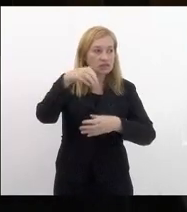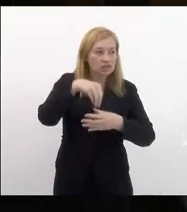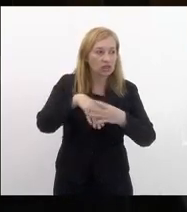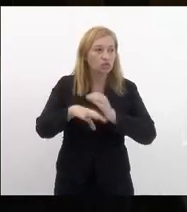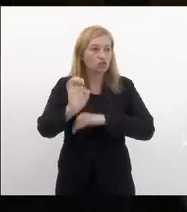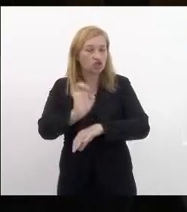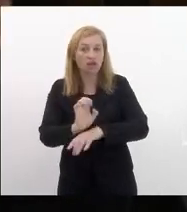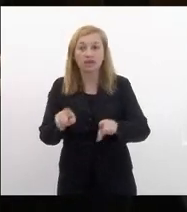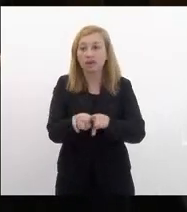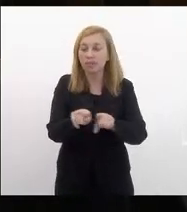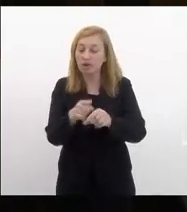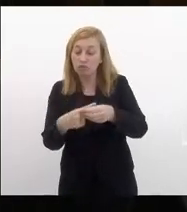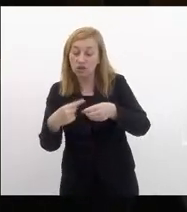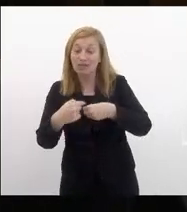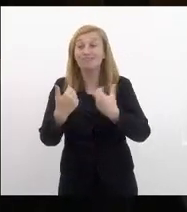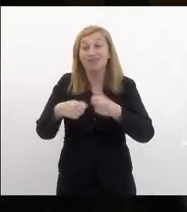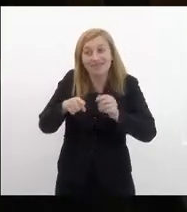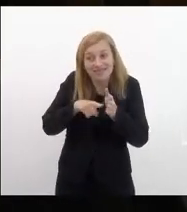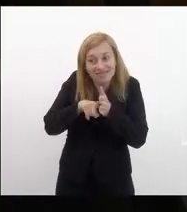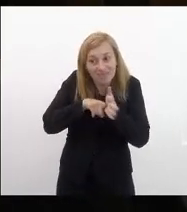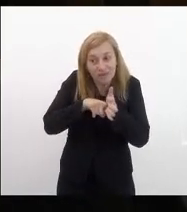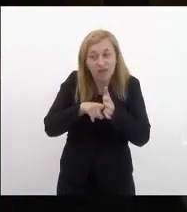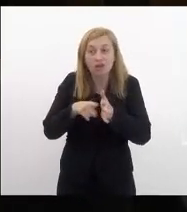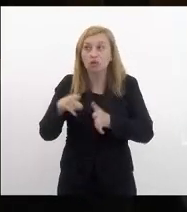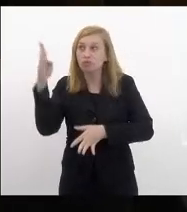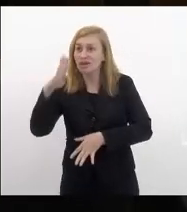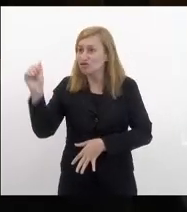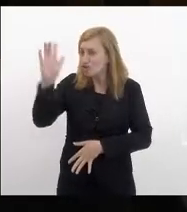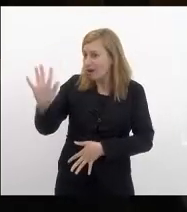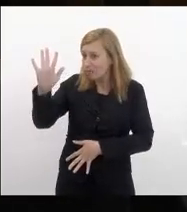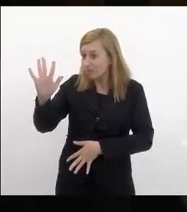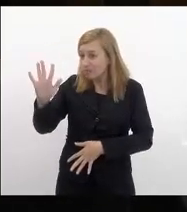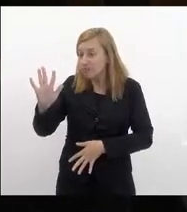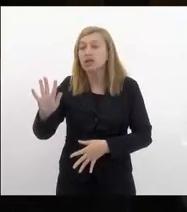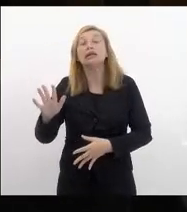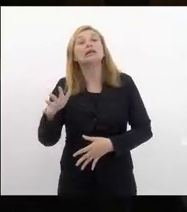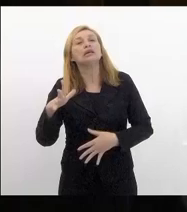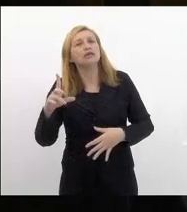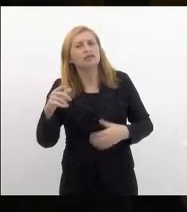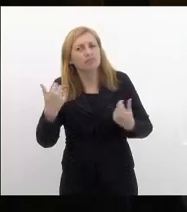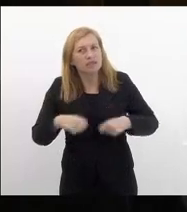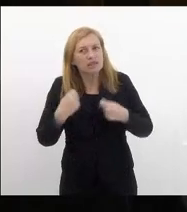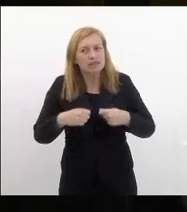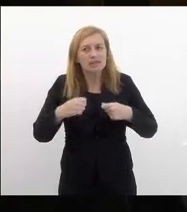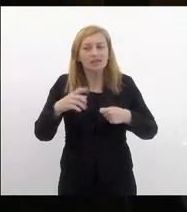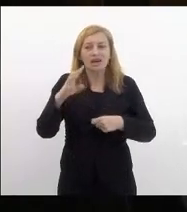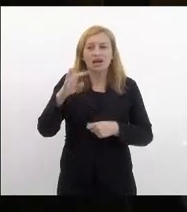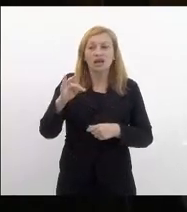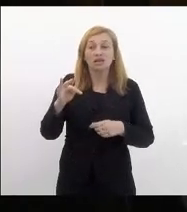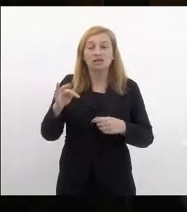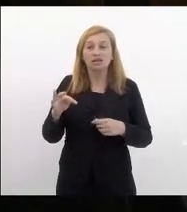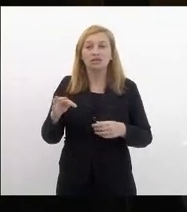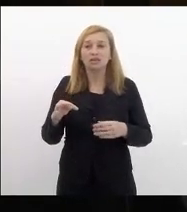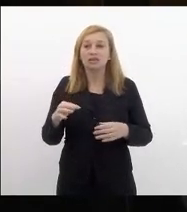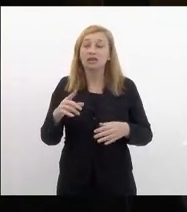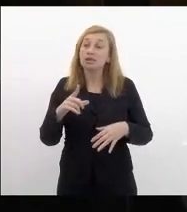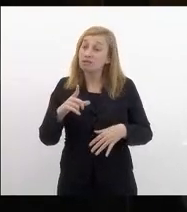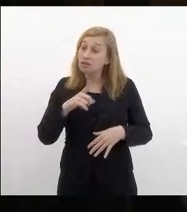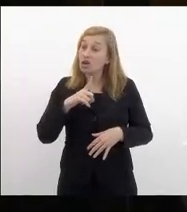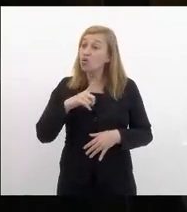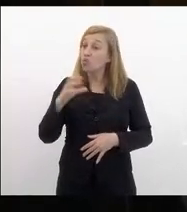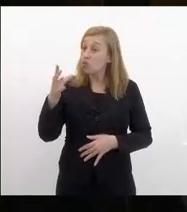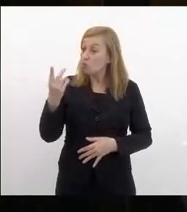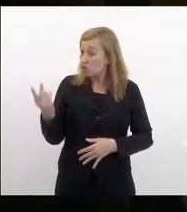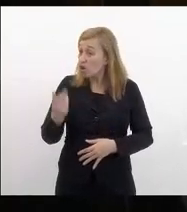e que isso precisa ser revisto no Brasil como um todo e a gente tem que criar um teto em relação ao pagamento de precatório